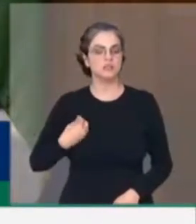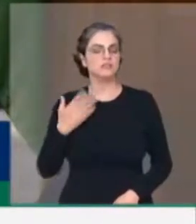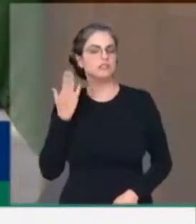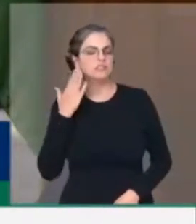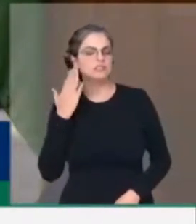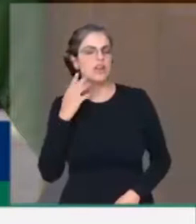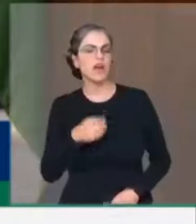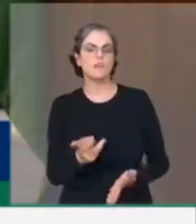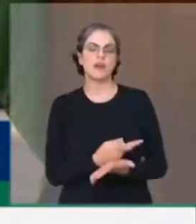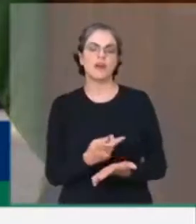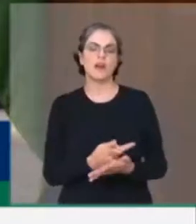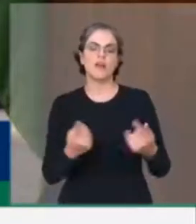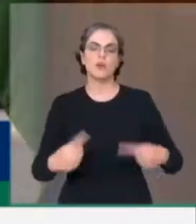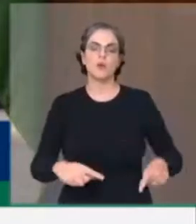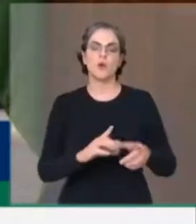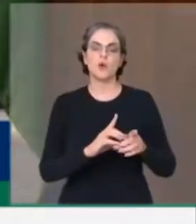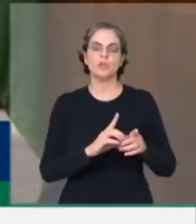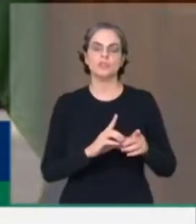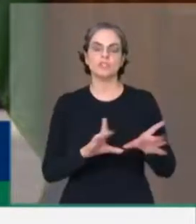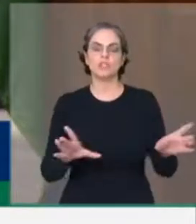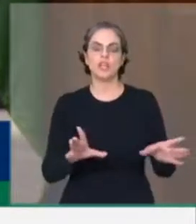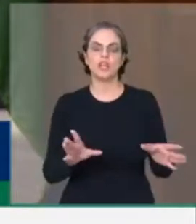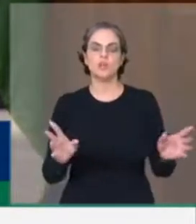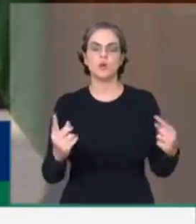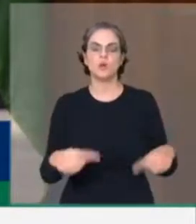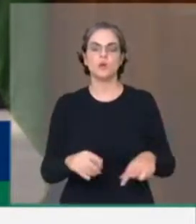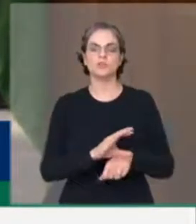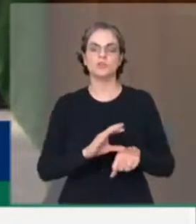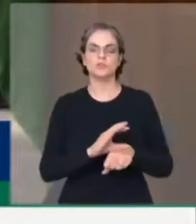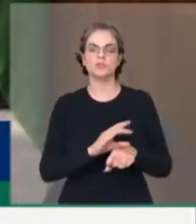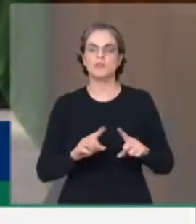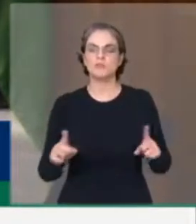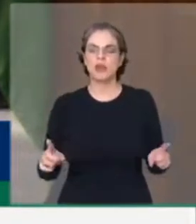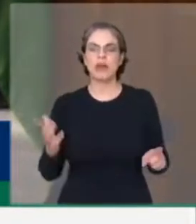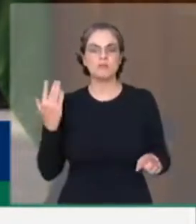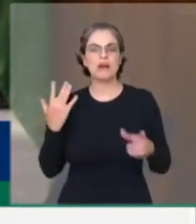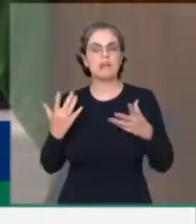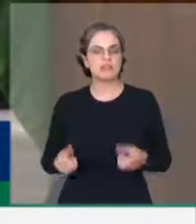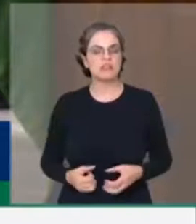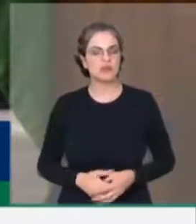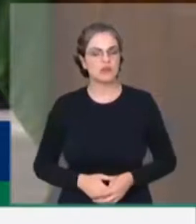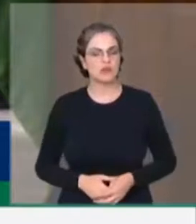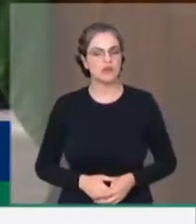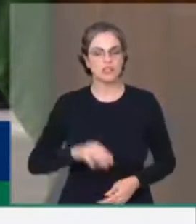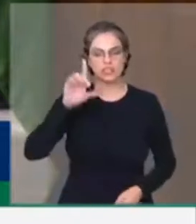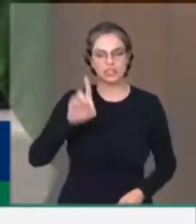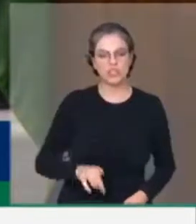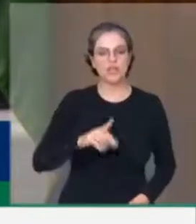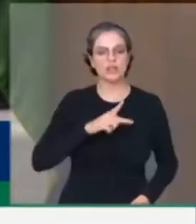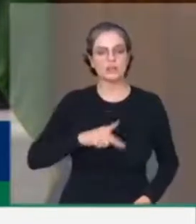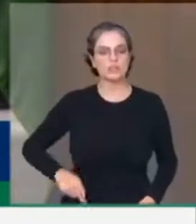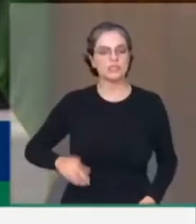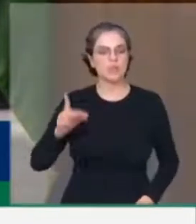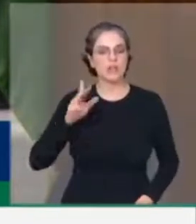aquilo era uma violência contra a Constituição e contra o Estado Democrático de Direito. Quando os direitos do presidente Lula foram